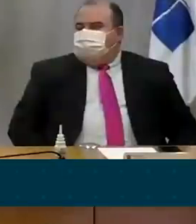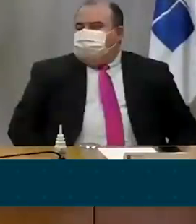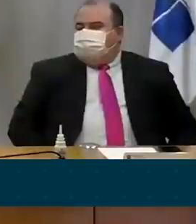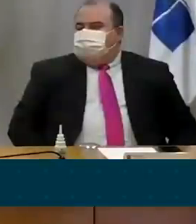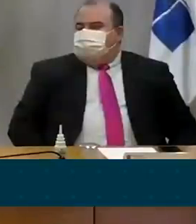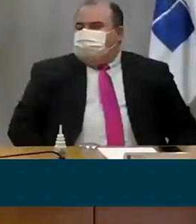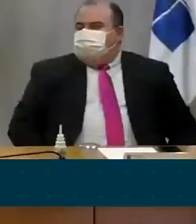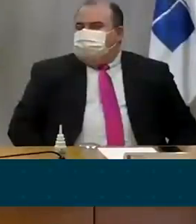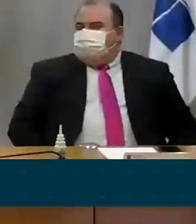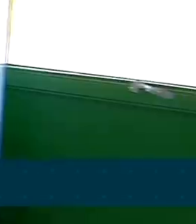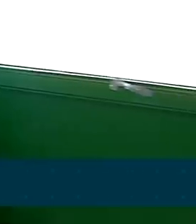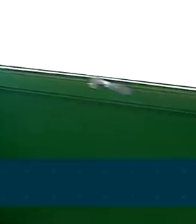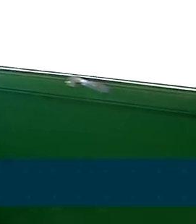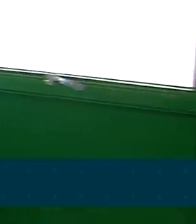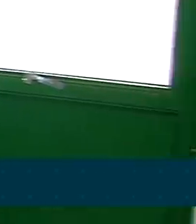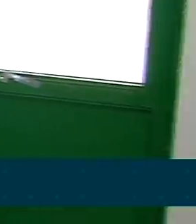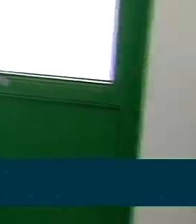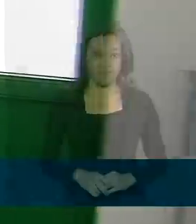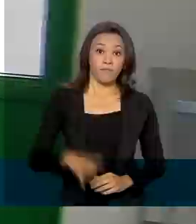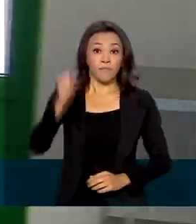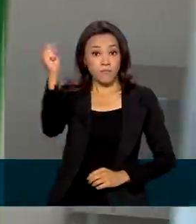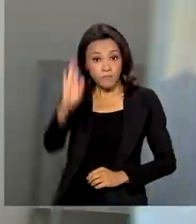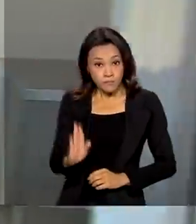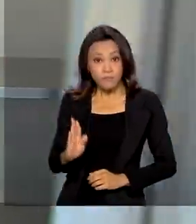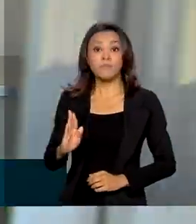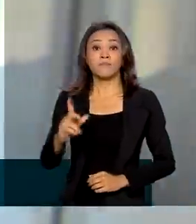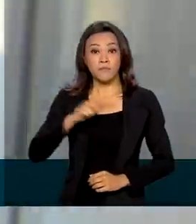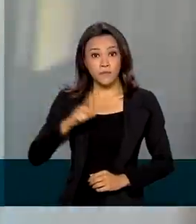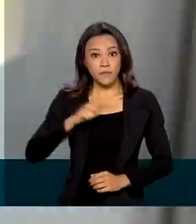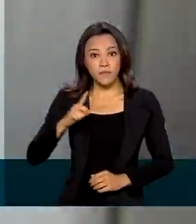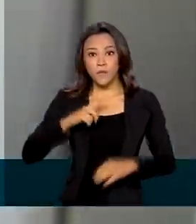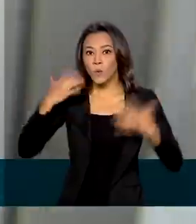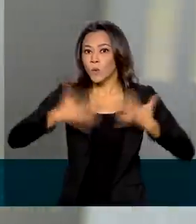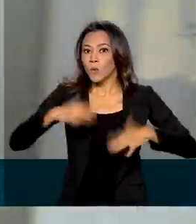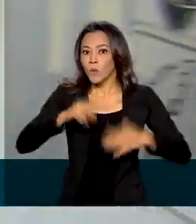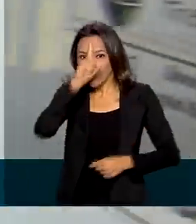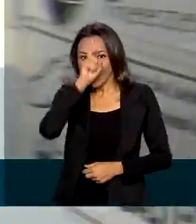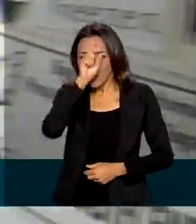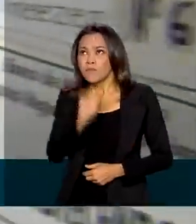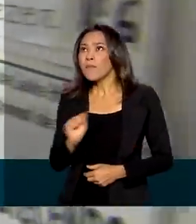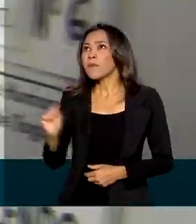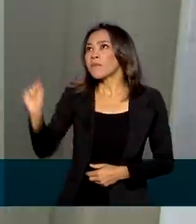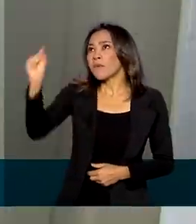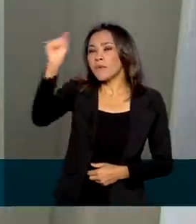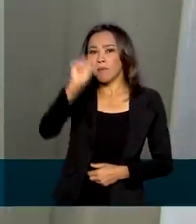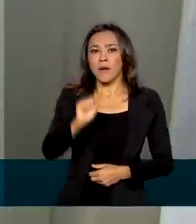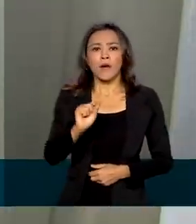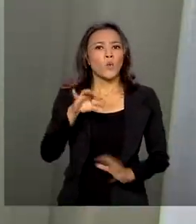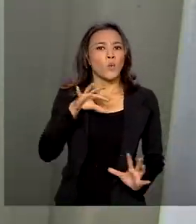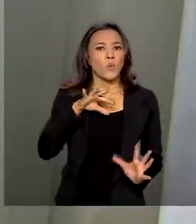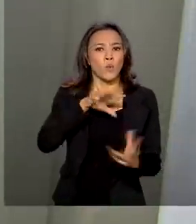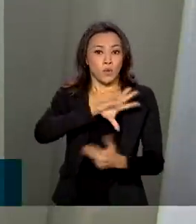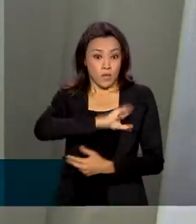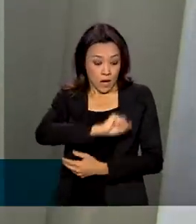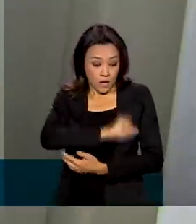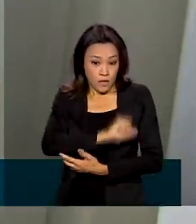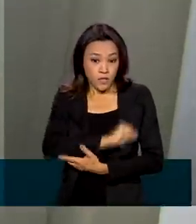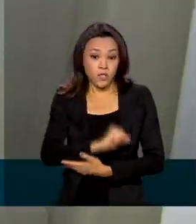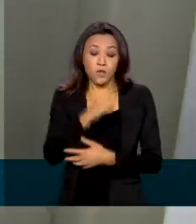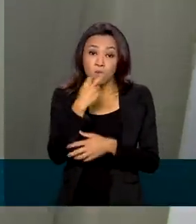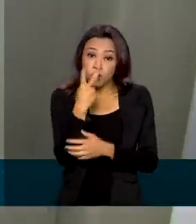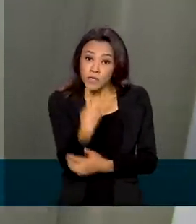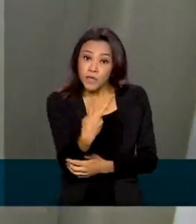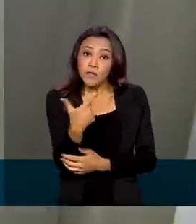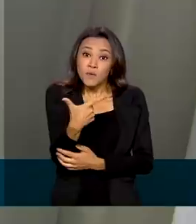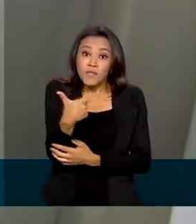humano no Brasil. O Brasil conta com a maior rede de bancos de leite humano em todo o mundo. São mais de 220